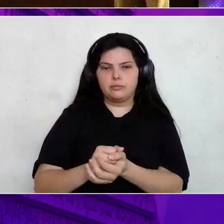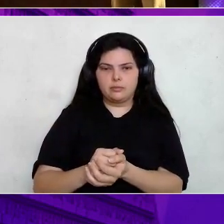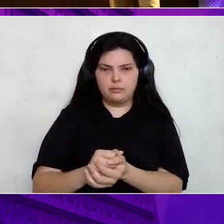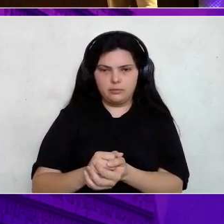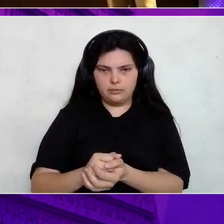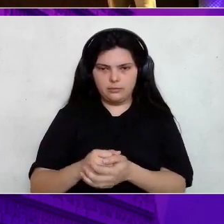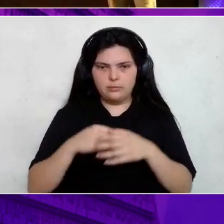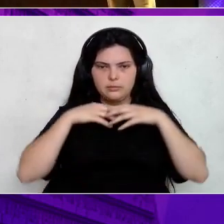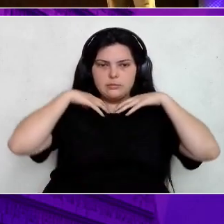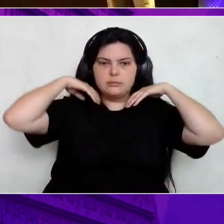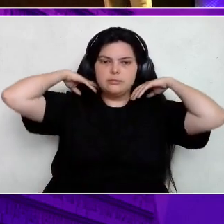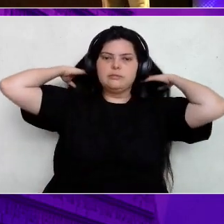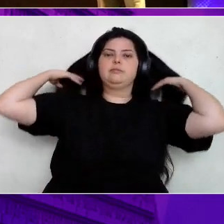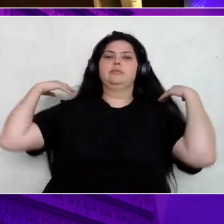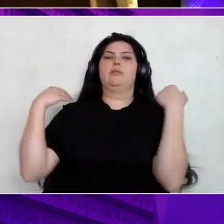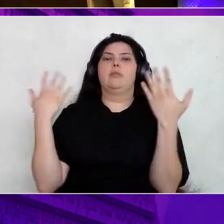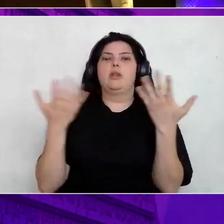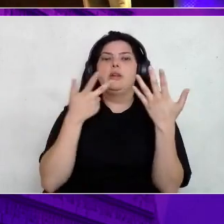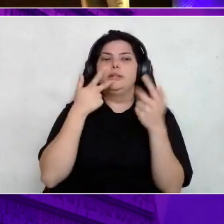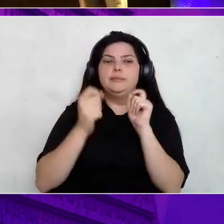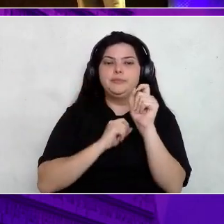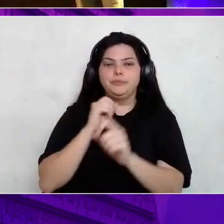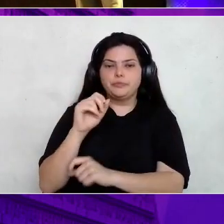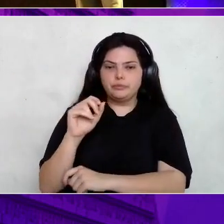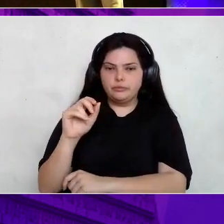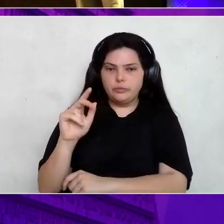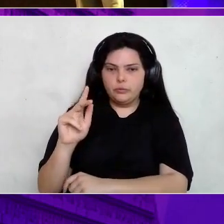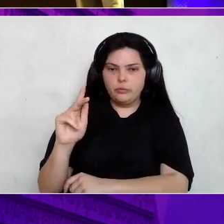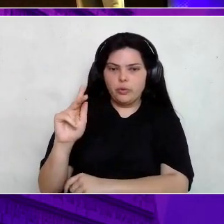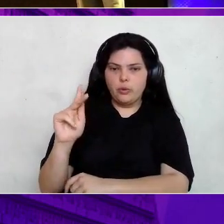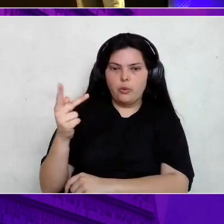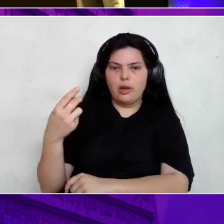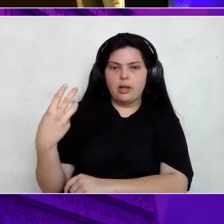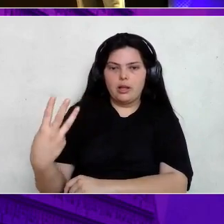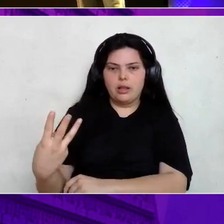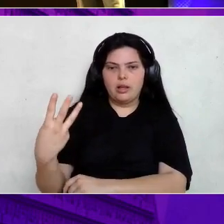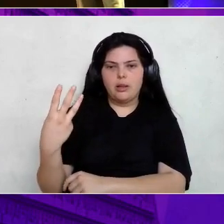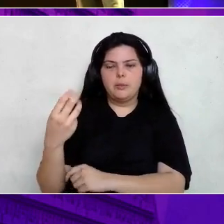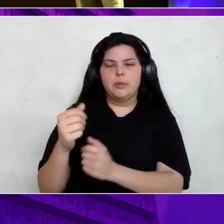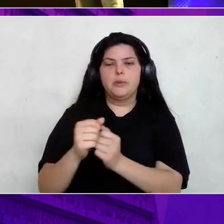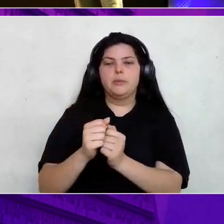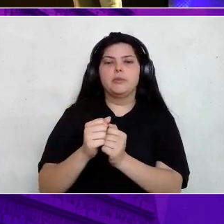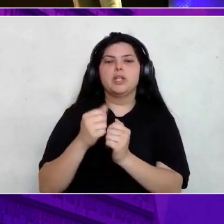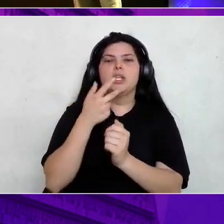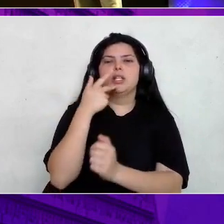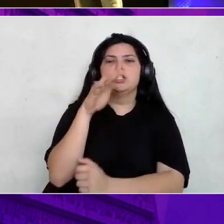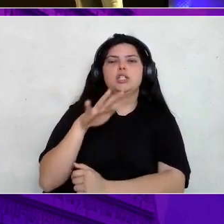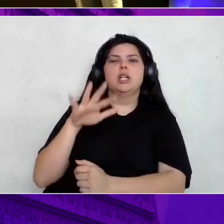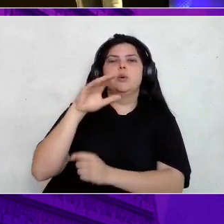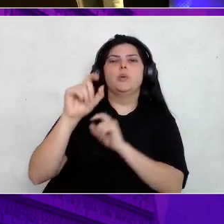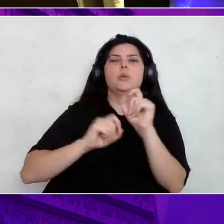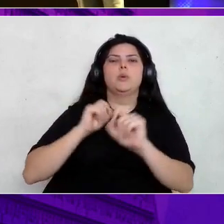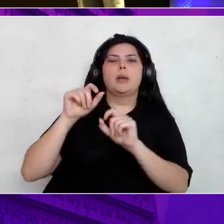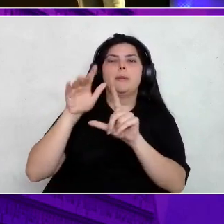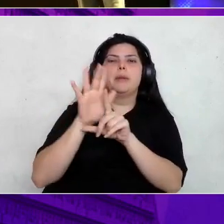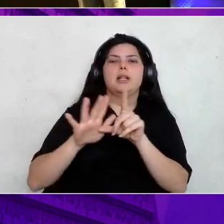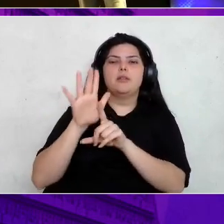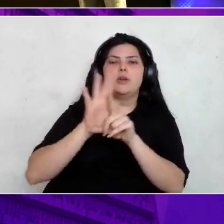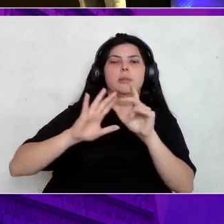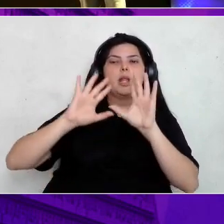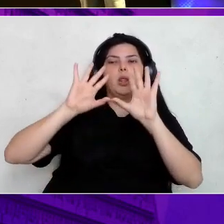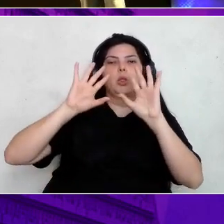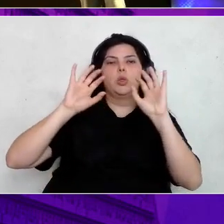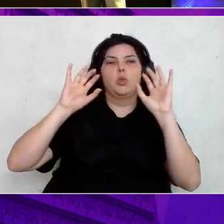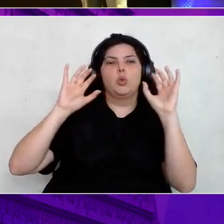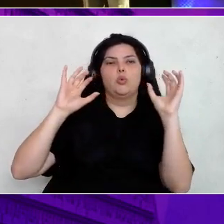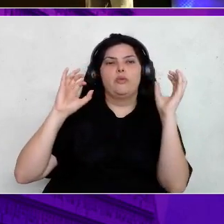Eu vou falar agora sobre o HeatWave, né? Quero dar uma visão geral para vocês. Por quê? O HeatWave é a nossa plataforma de nuvem, né? Mas o que a gente fez?